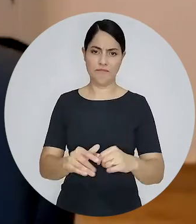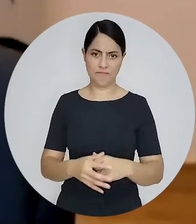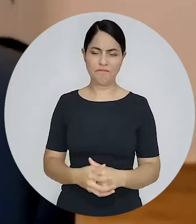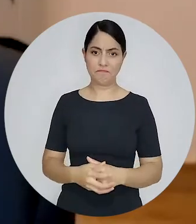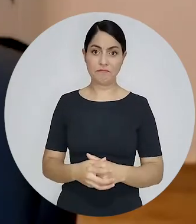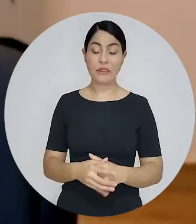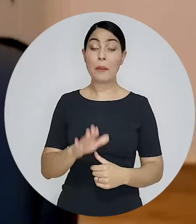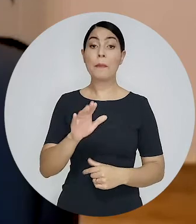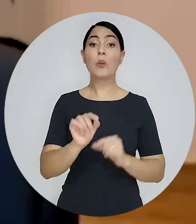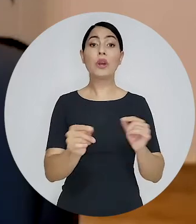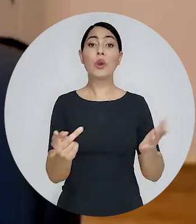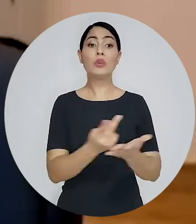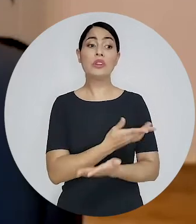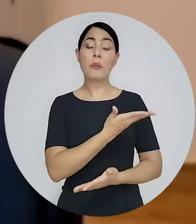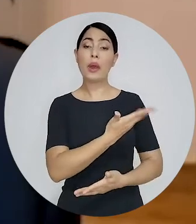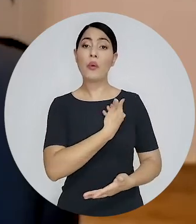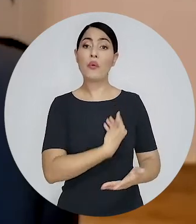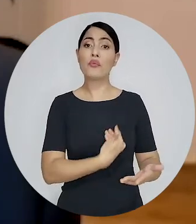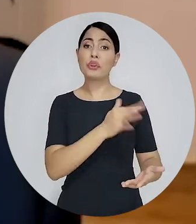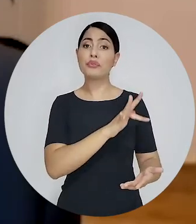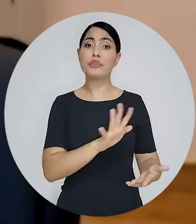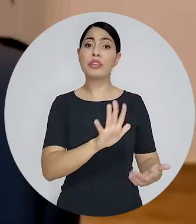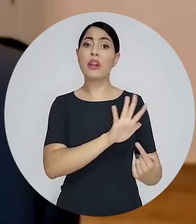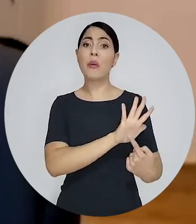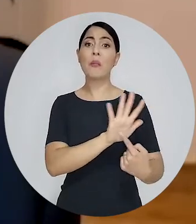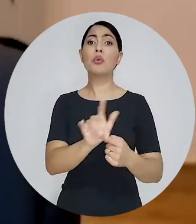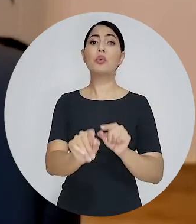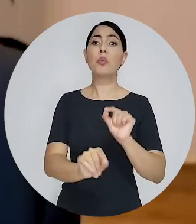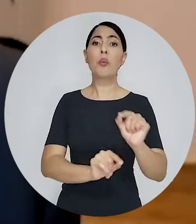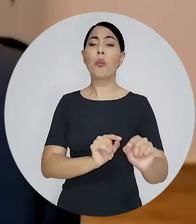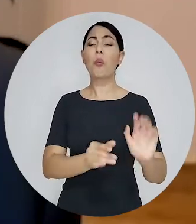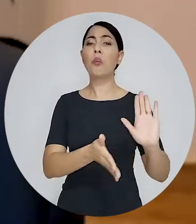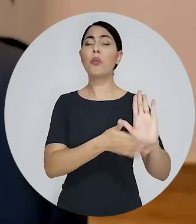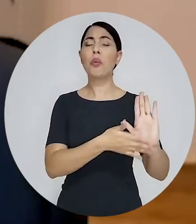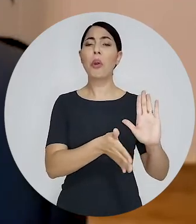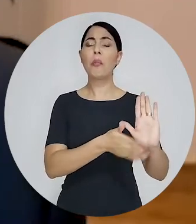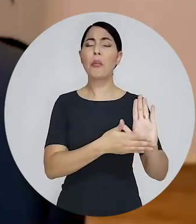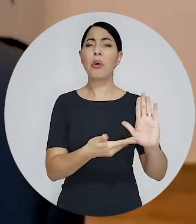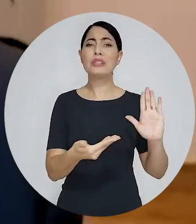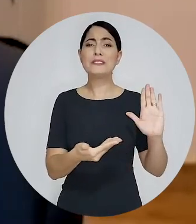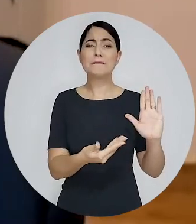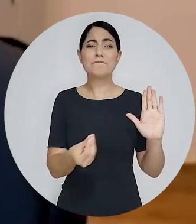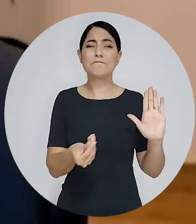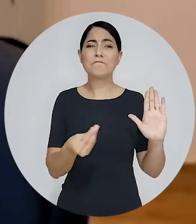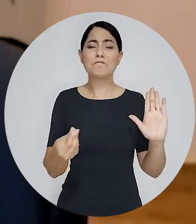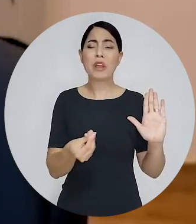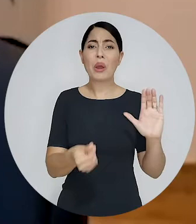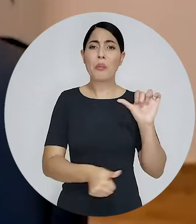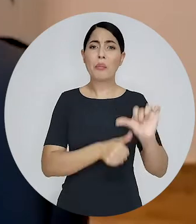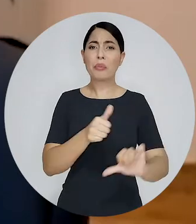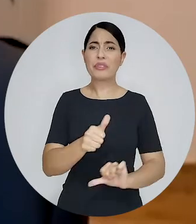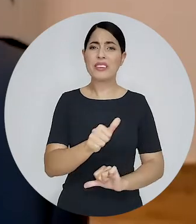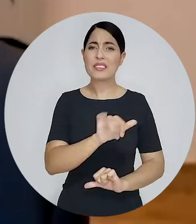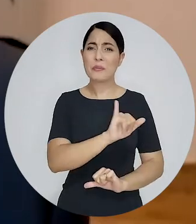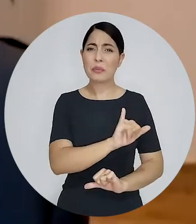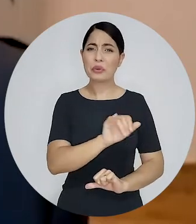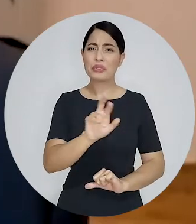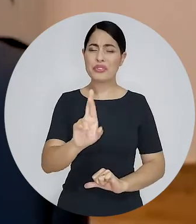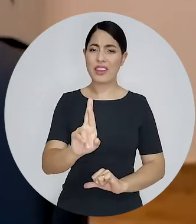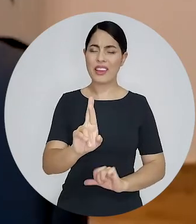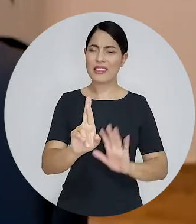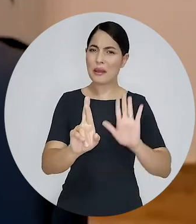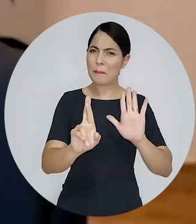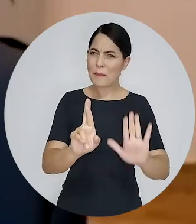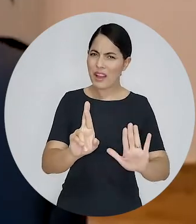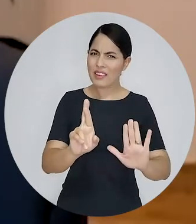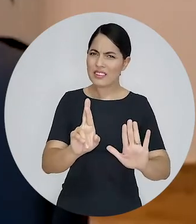sistema. O que veio do governo até agora? Uma proposta de mudança no